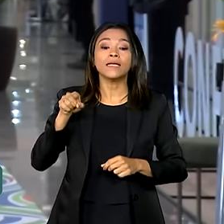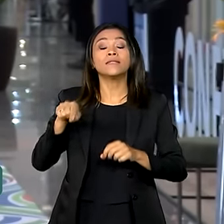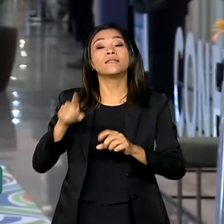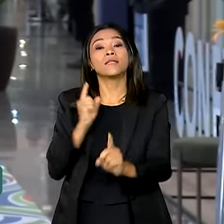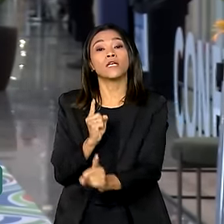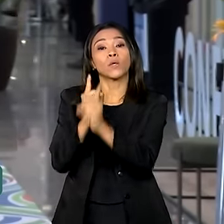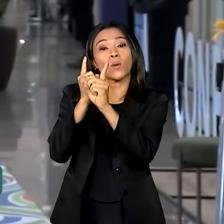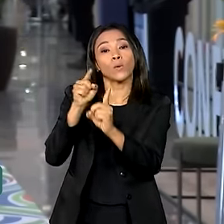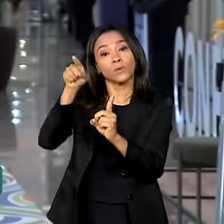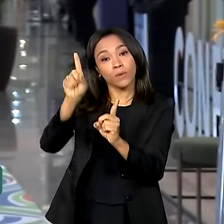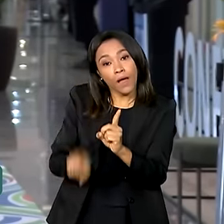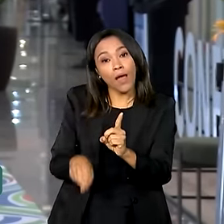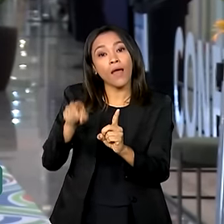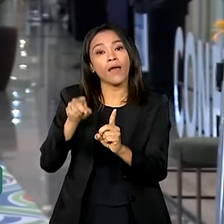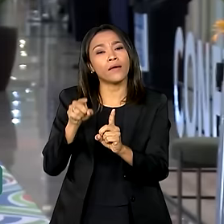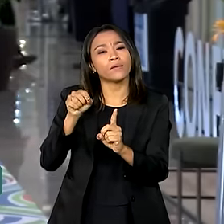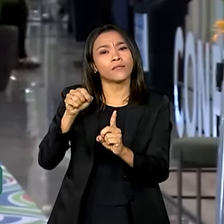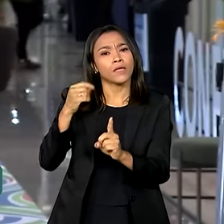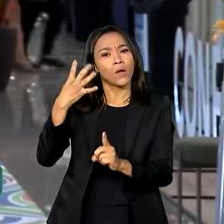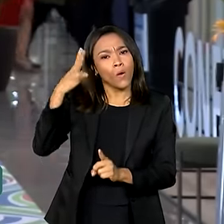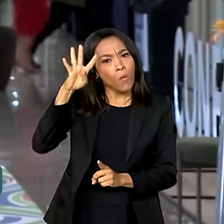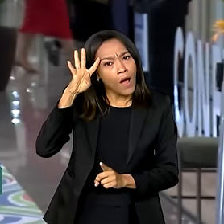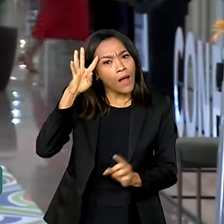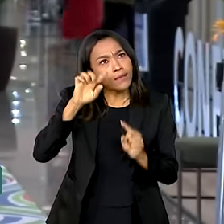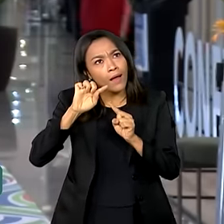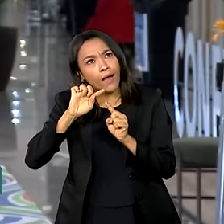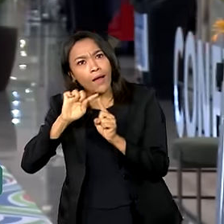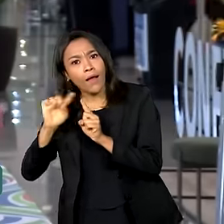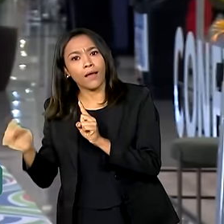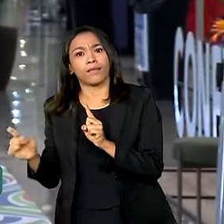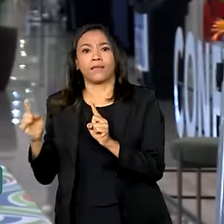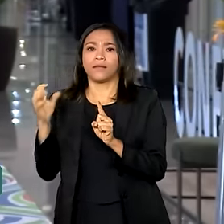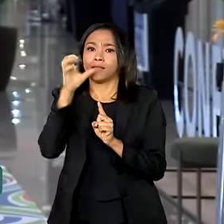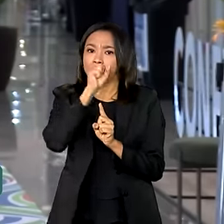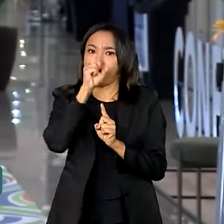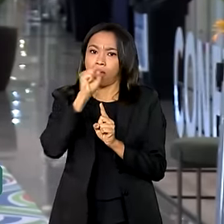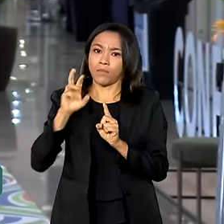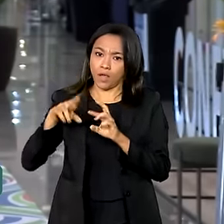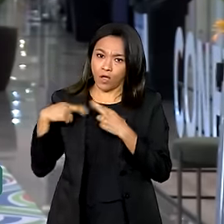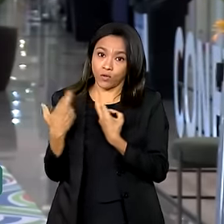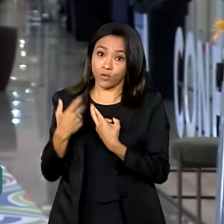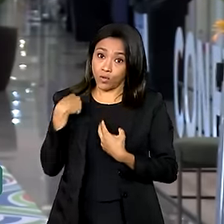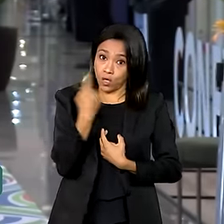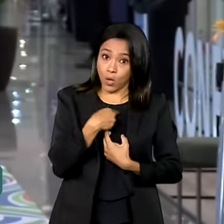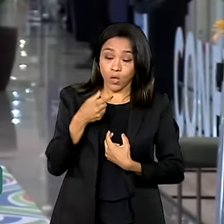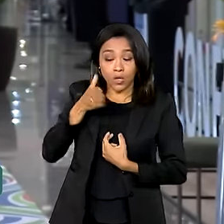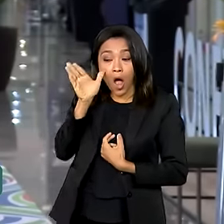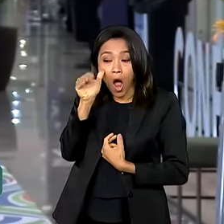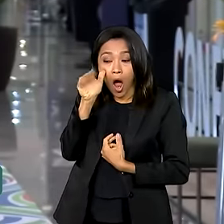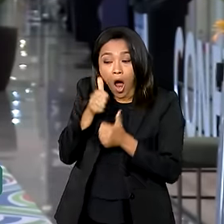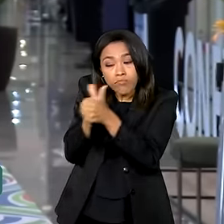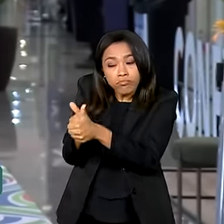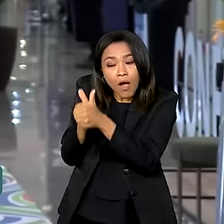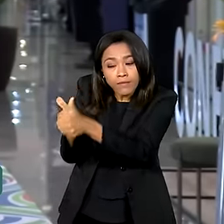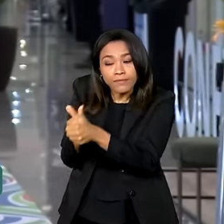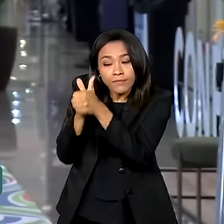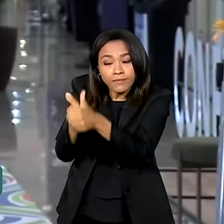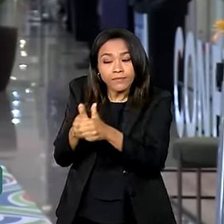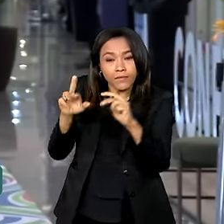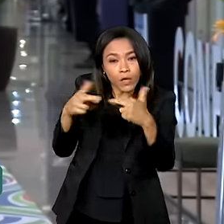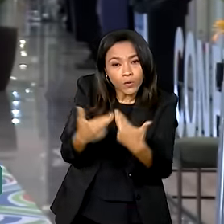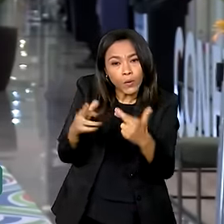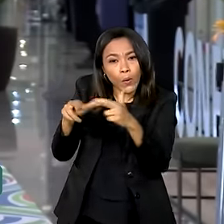é realizado de quarta até sábado e a gente continua por aqui acompanhando todas essas reuniões, esses